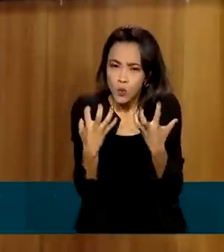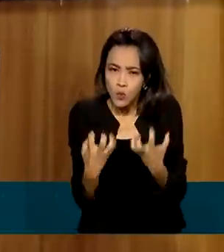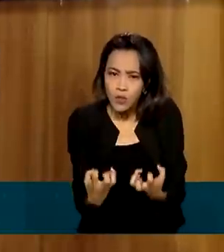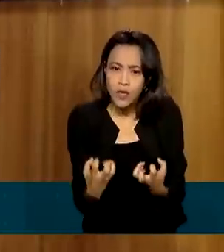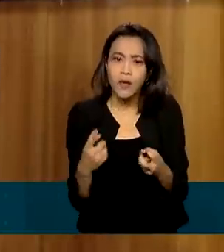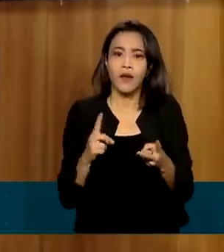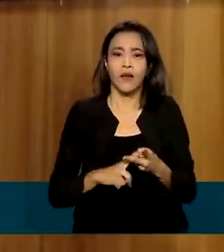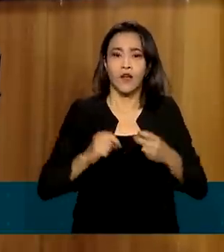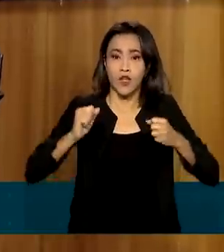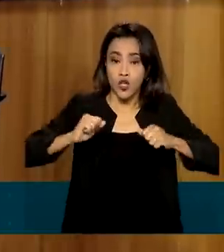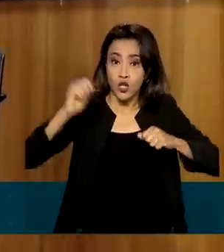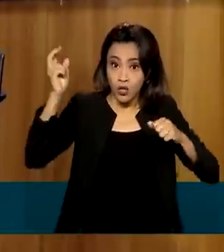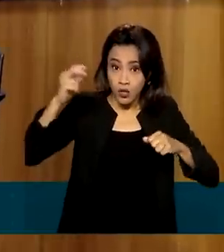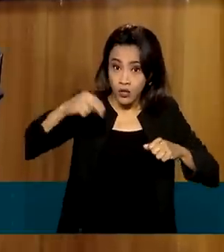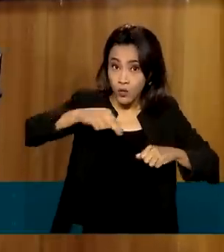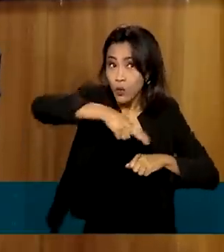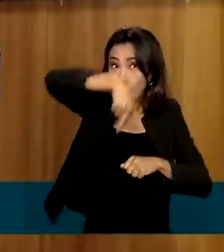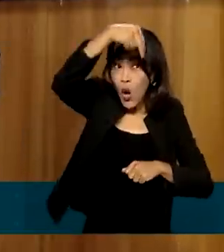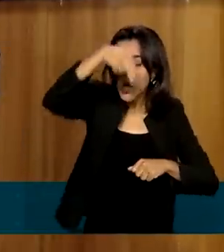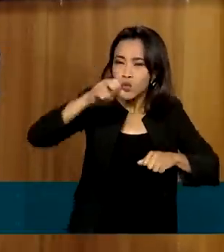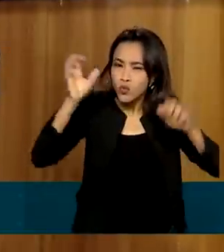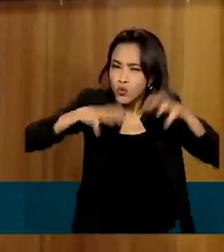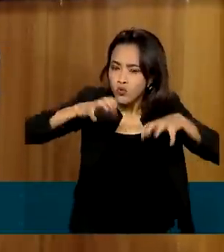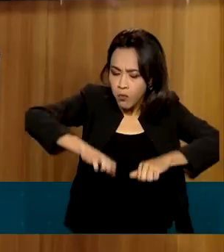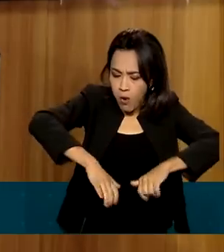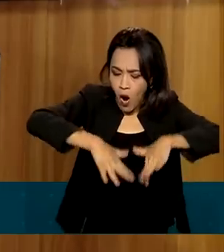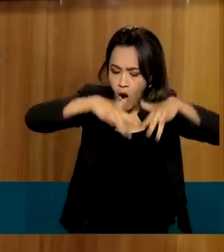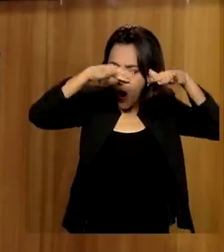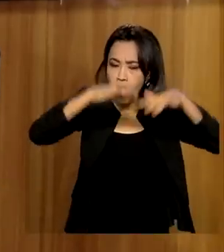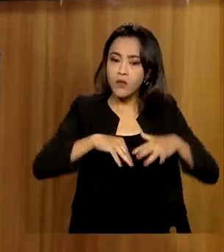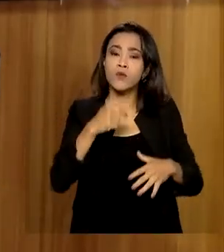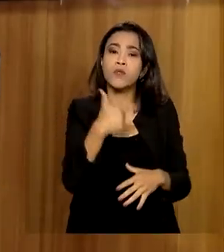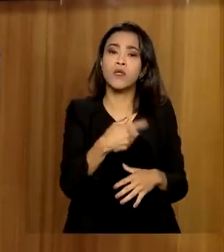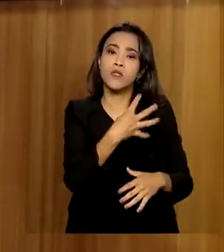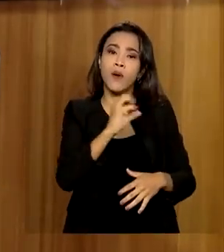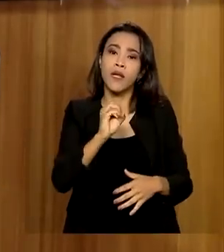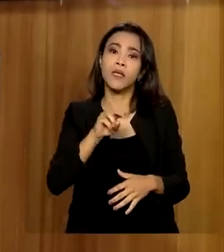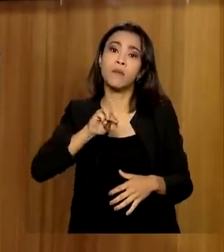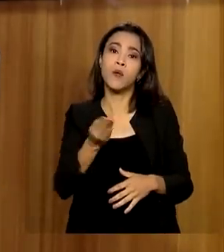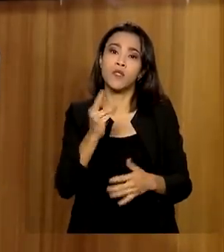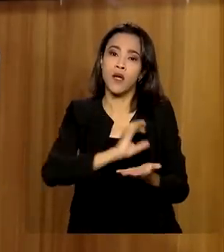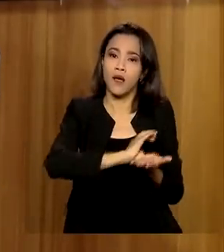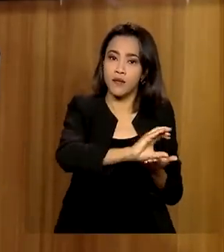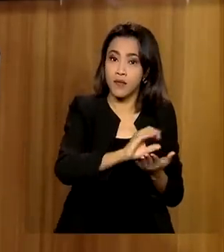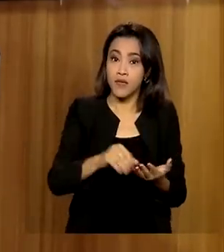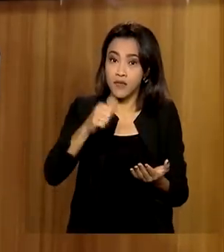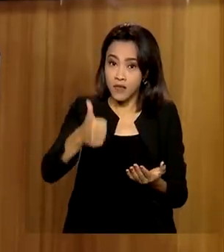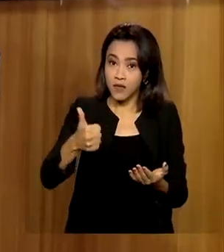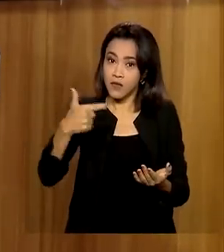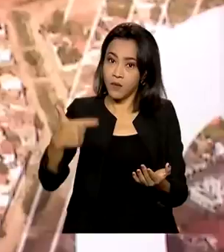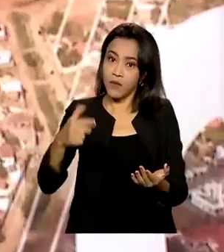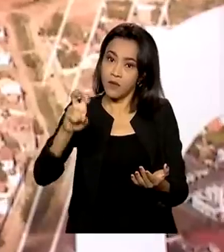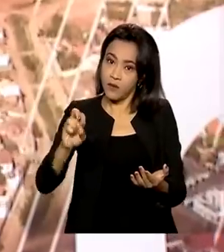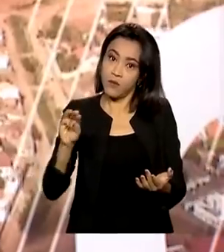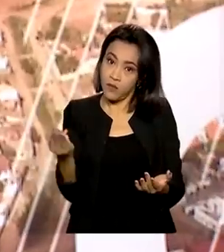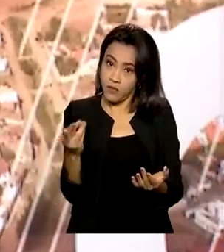Norte. Então, para o país todo, a gente já repassou 340 milhões de reais. Para a região Nordeste, 152 milhões de reais.